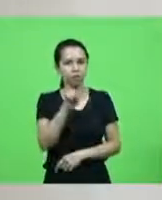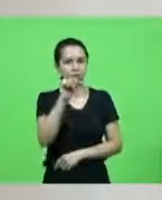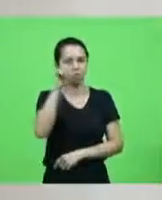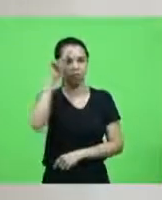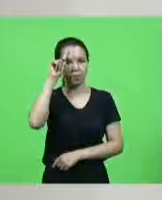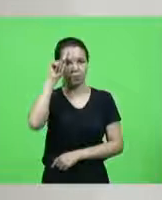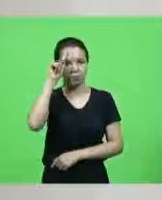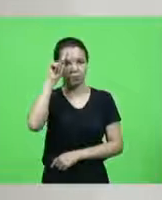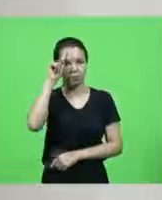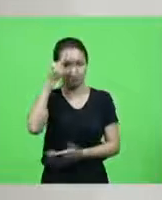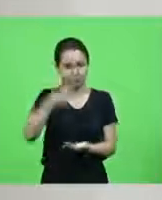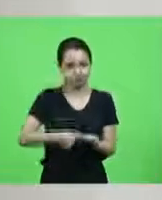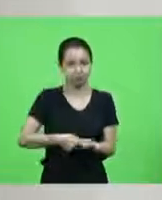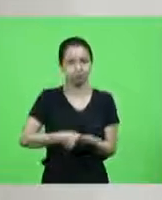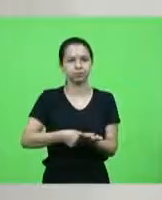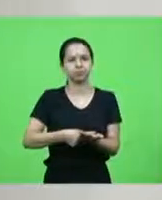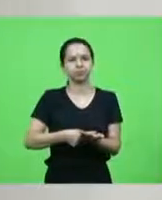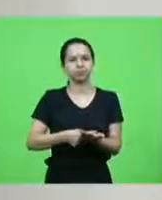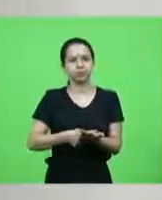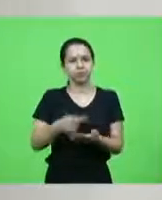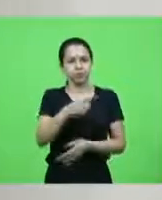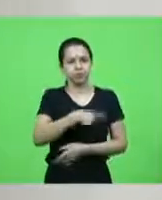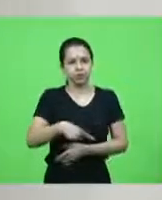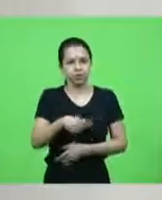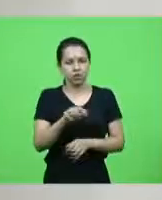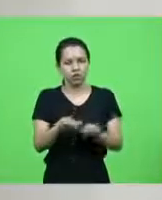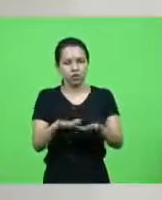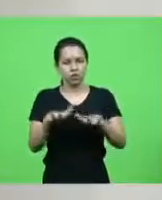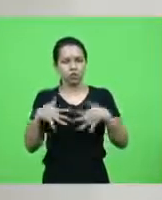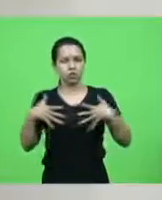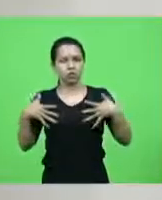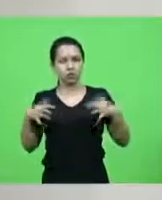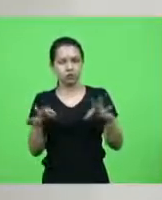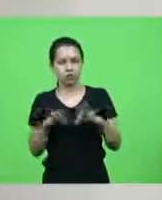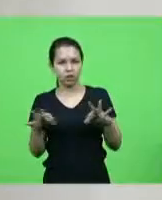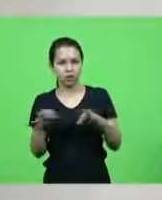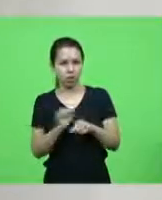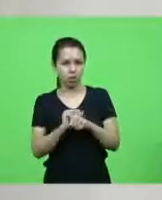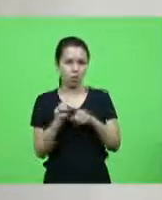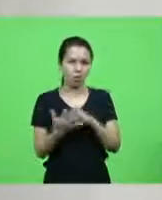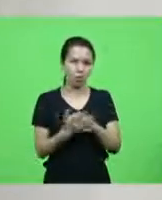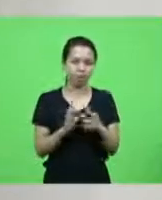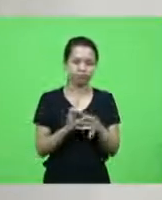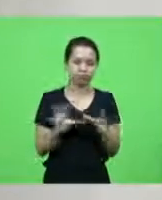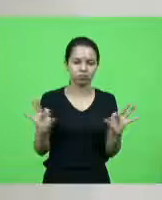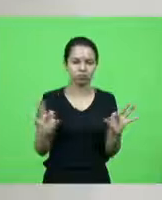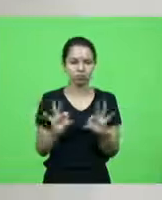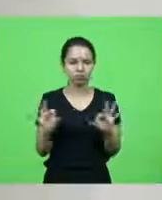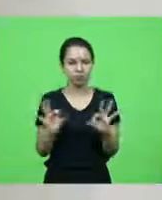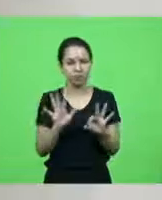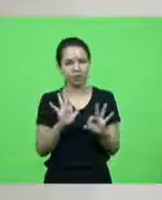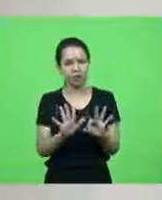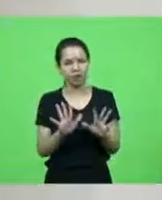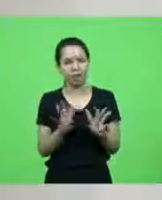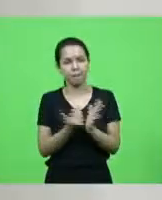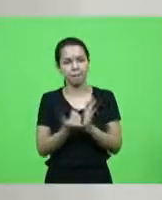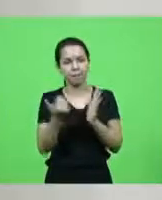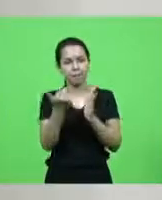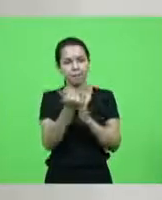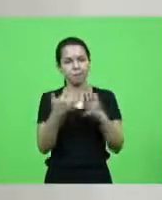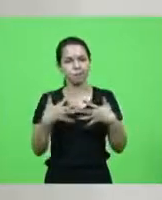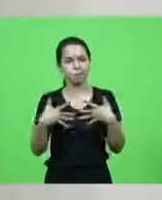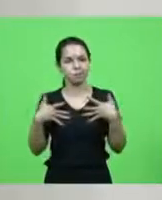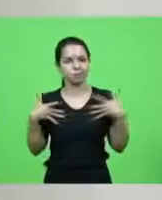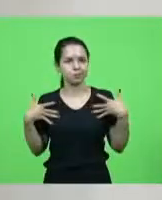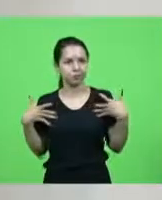ordinária já que não faríamos sessões solenes e a covid não nos permite a maior homenagem que se poderia